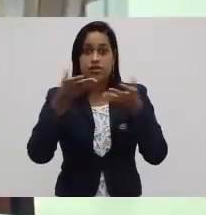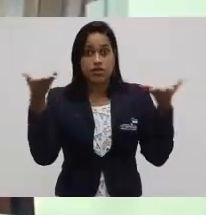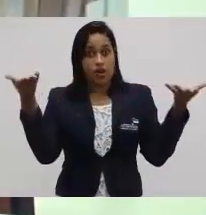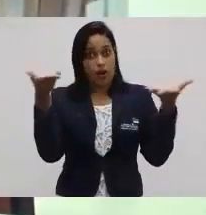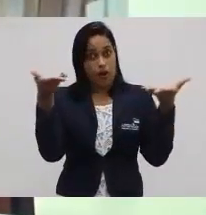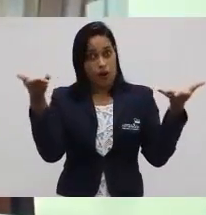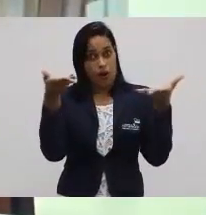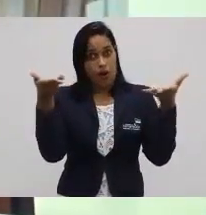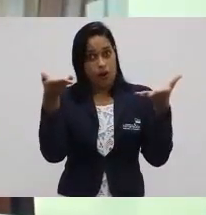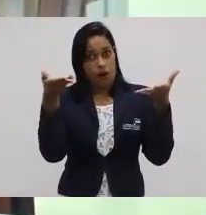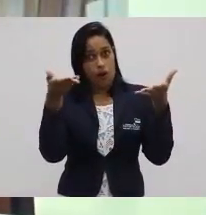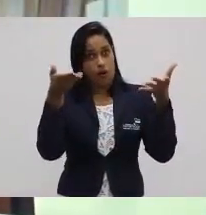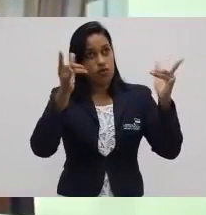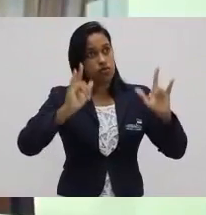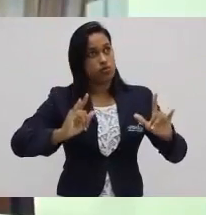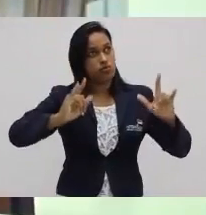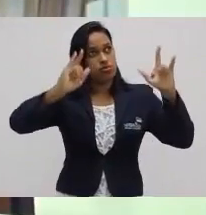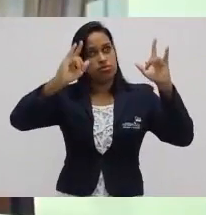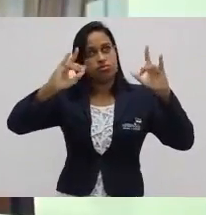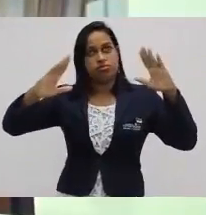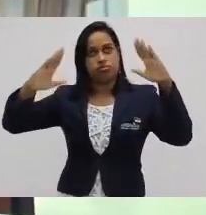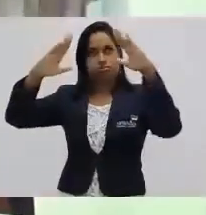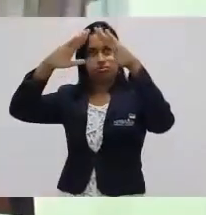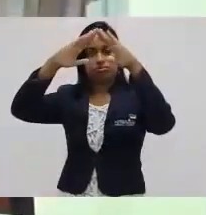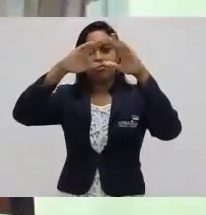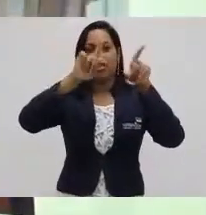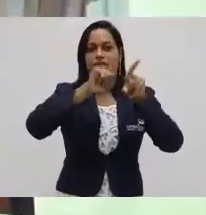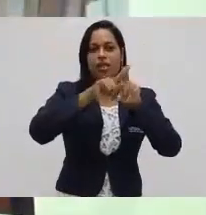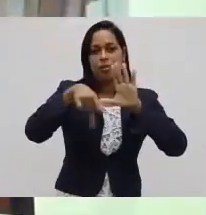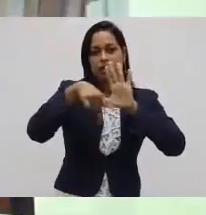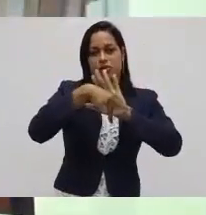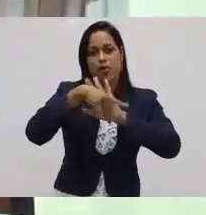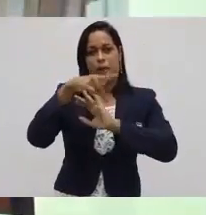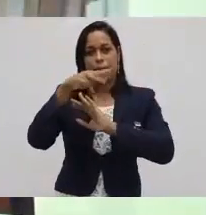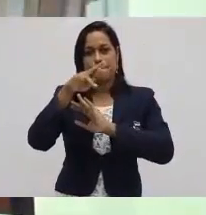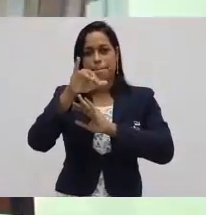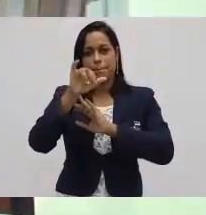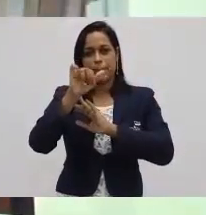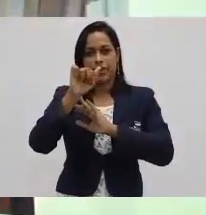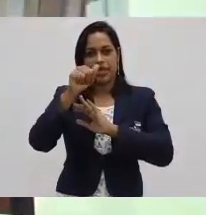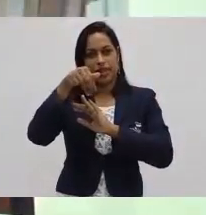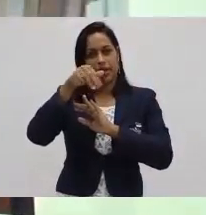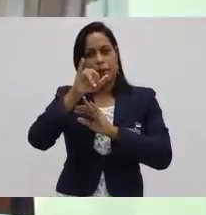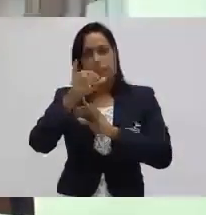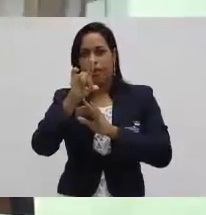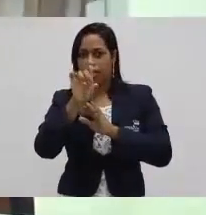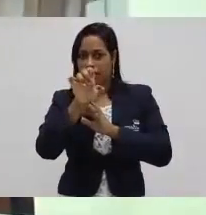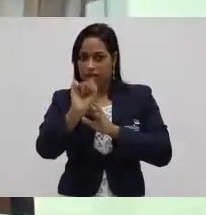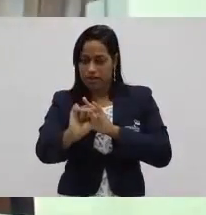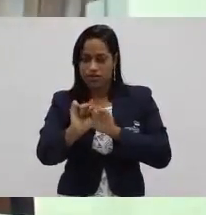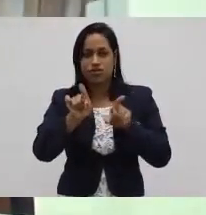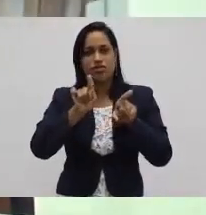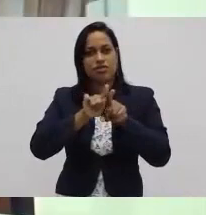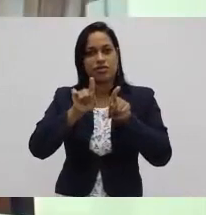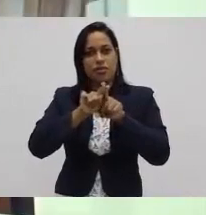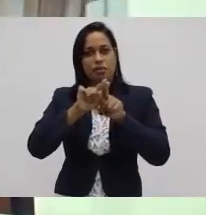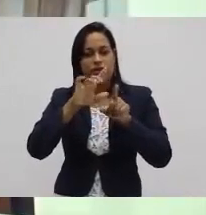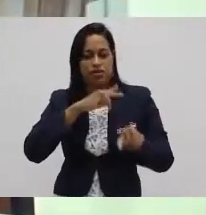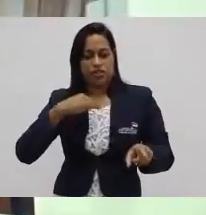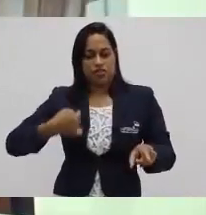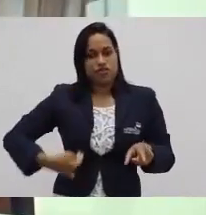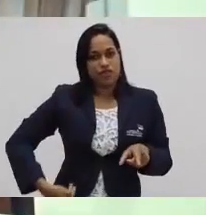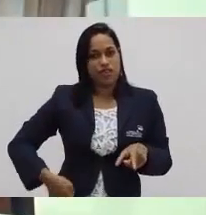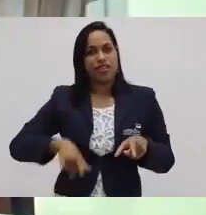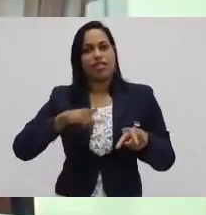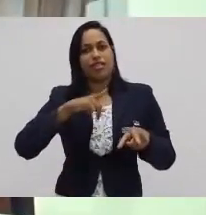até hoje existem, pessoal, como a muralha da China, as próprias pirâmides, já existia um processo de produção. Já existia